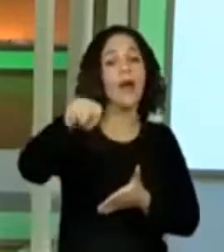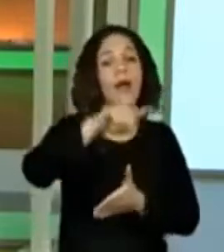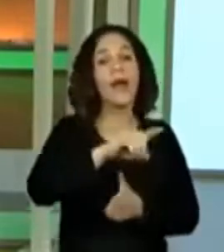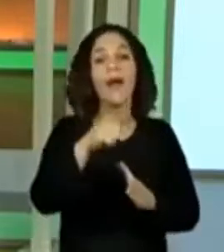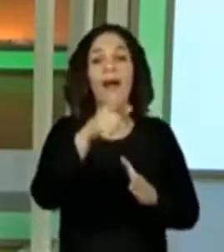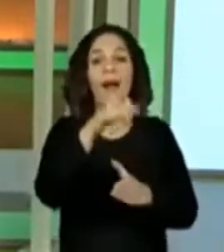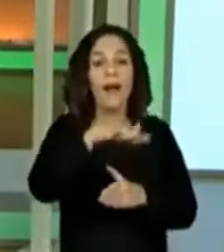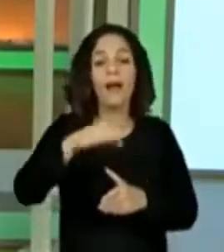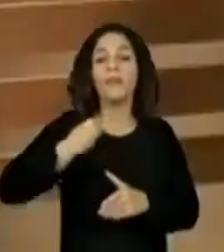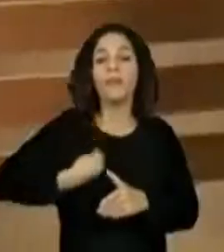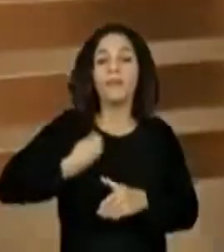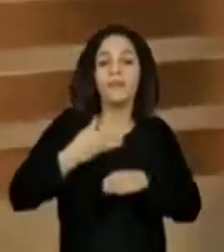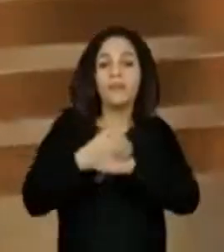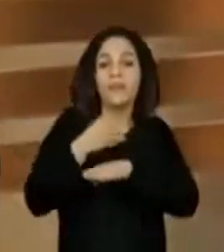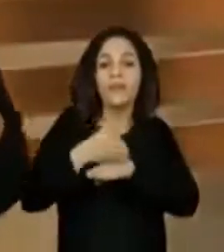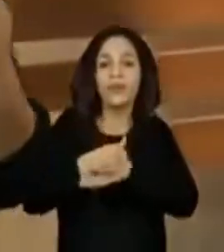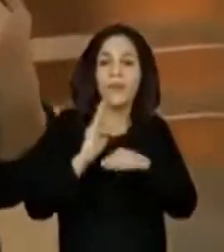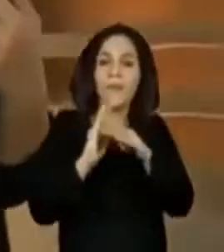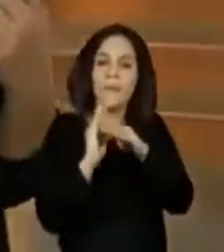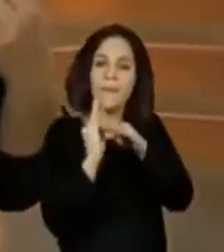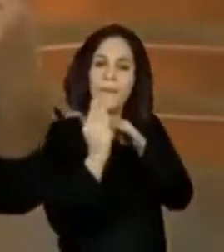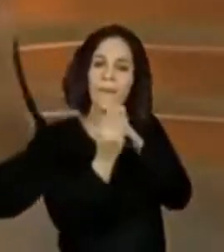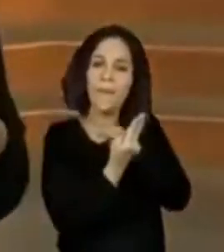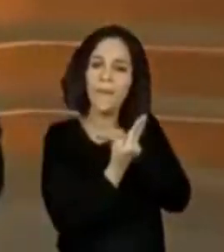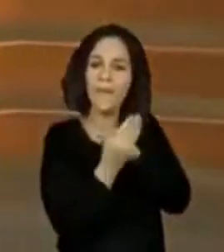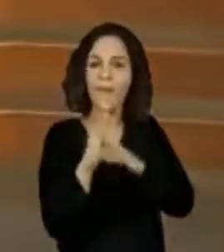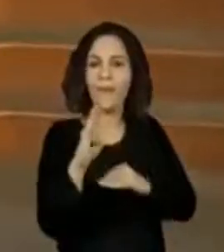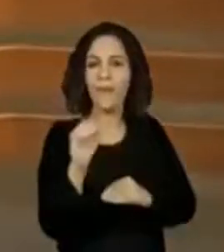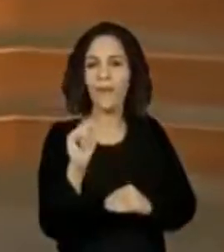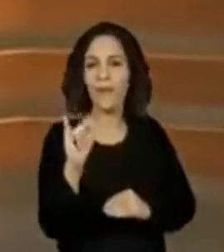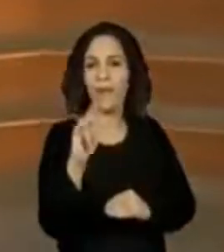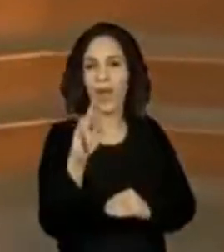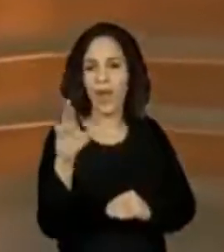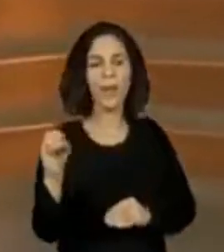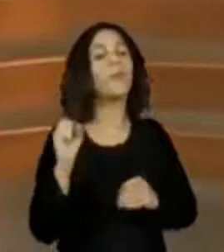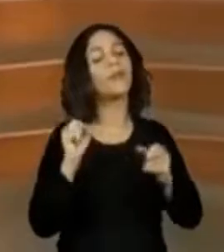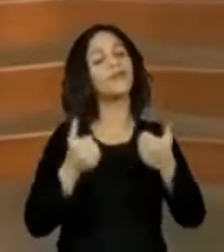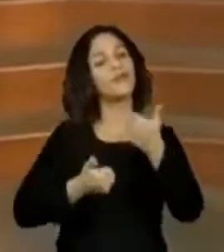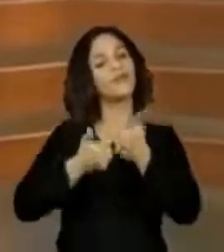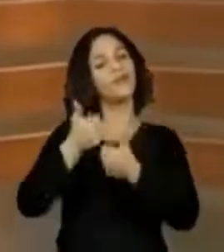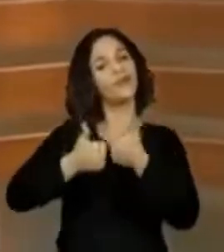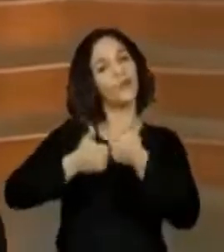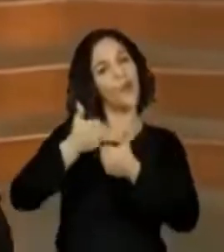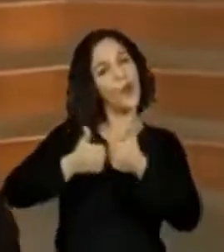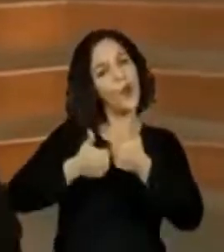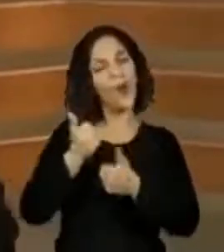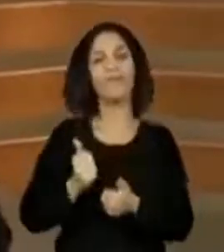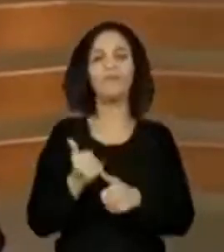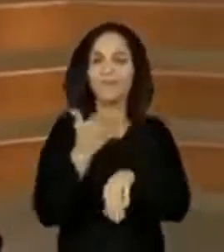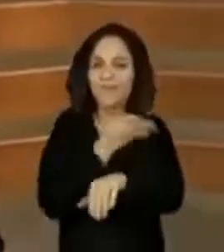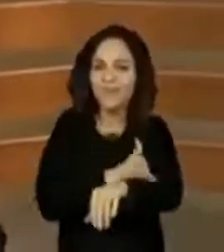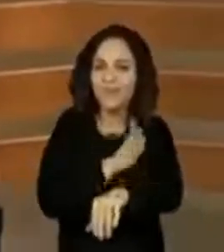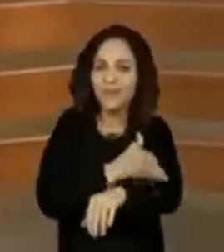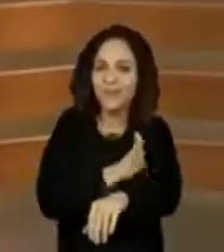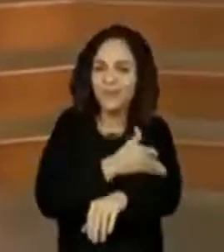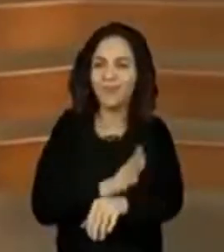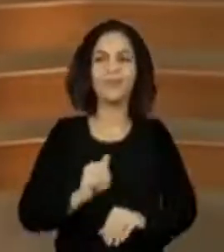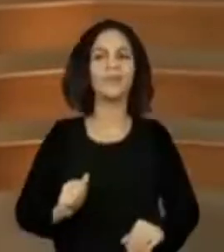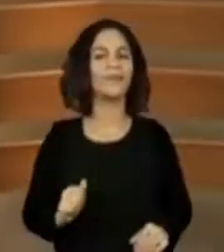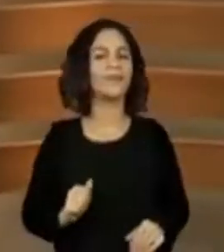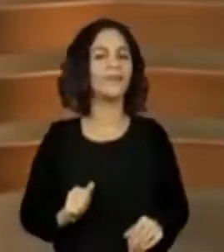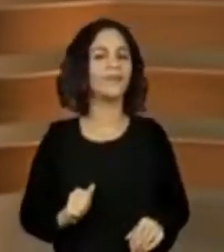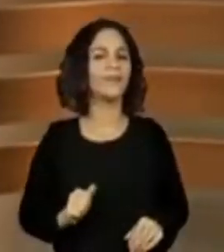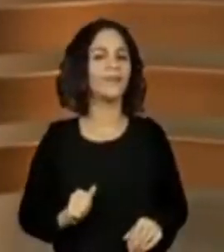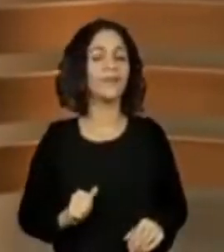de bairro, participa de clube de futebol, de escolinha de futebol. Tem